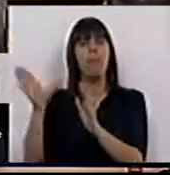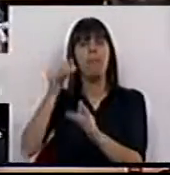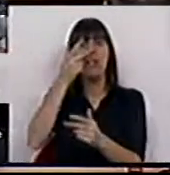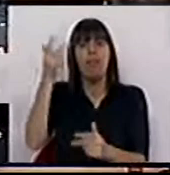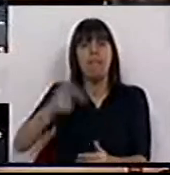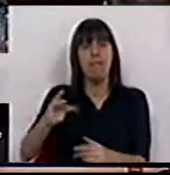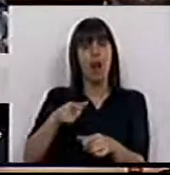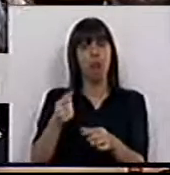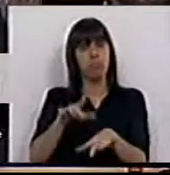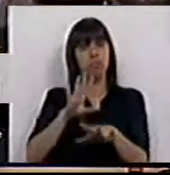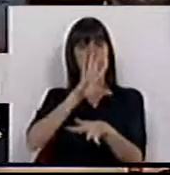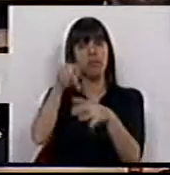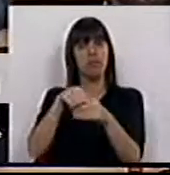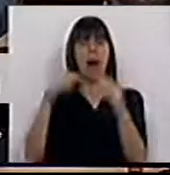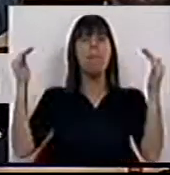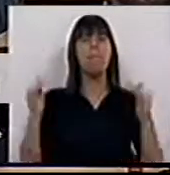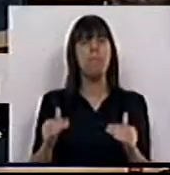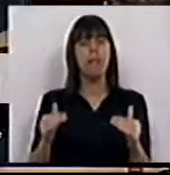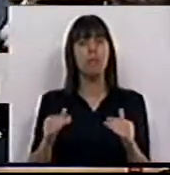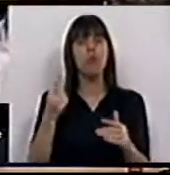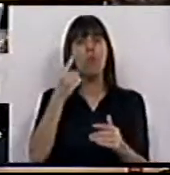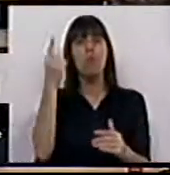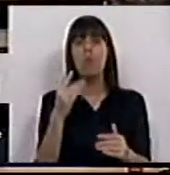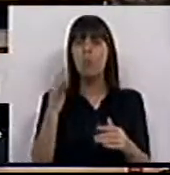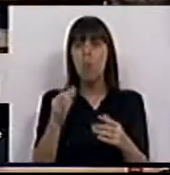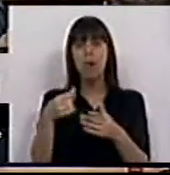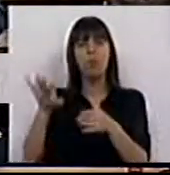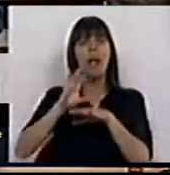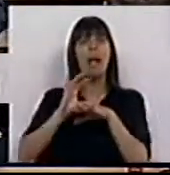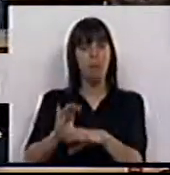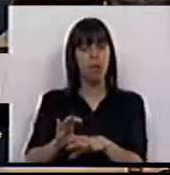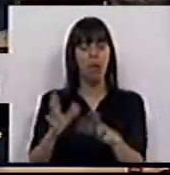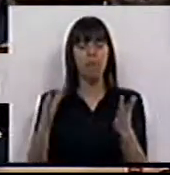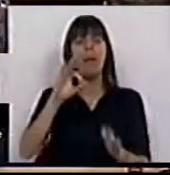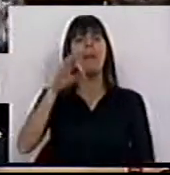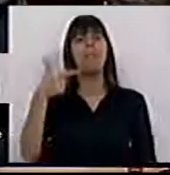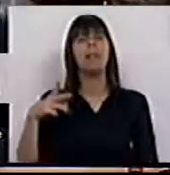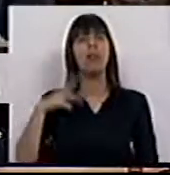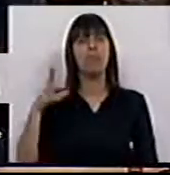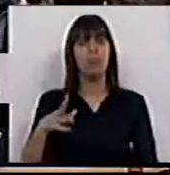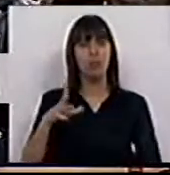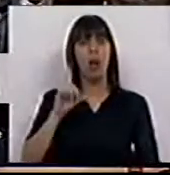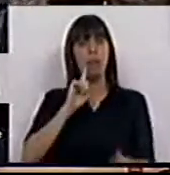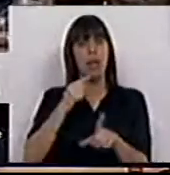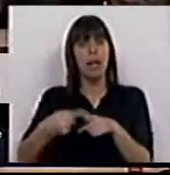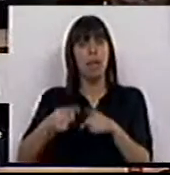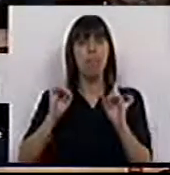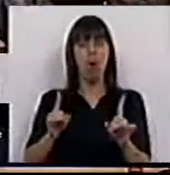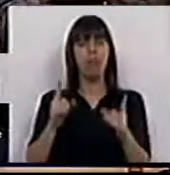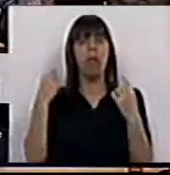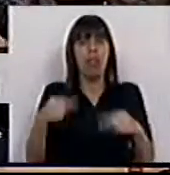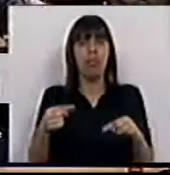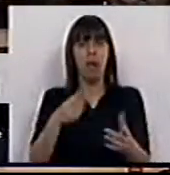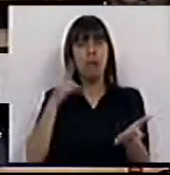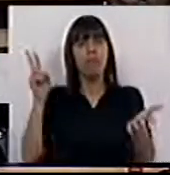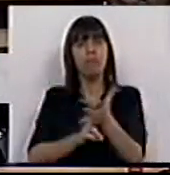mais fraco desta operação, tem menos de um quarto do seu capital. A PT-Portugal, que é aquilo que interessa, que é aquilo que tem a